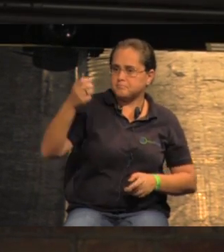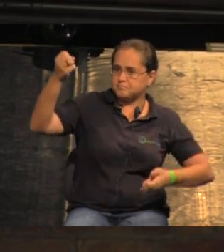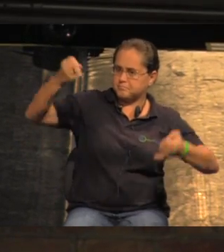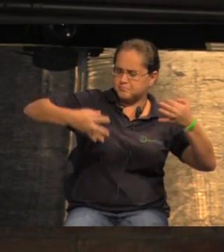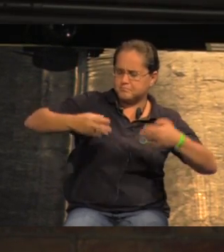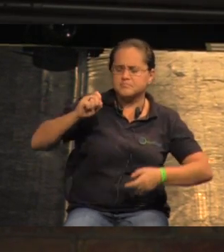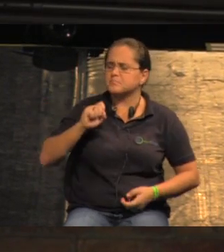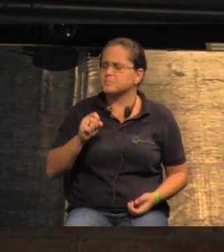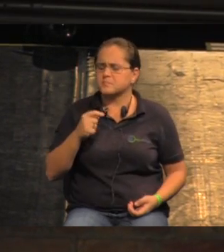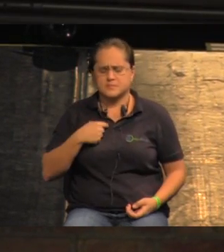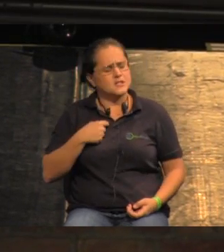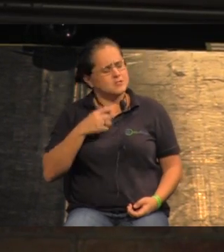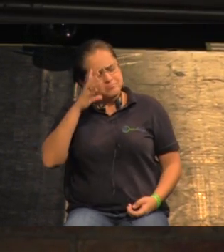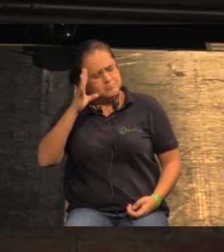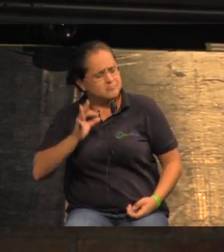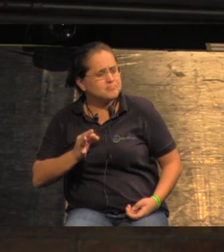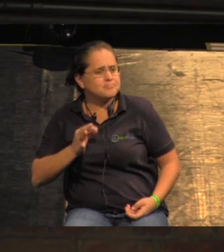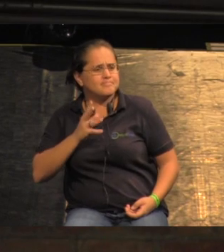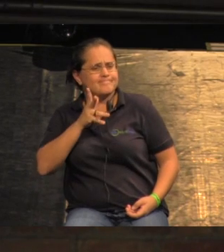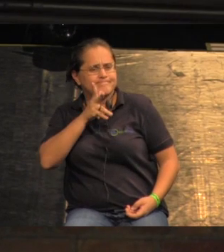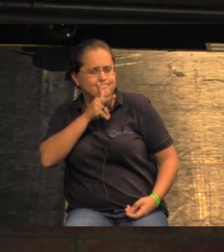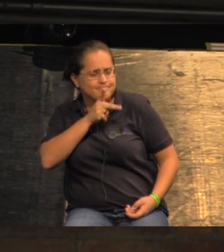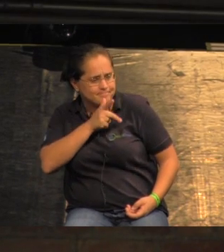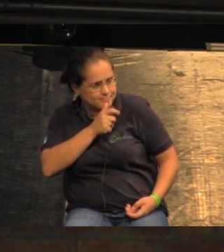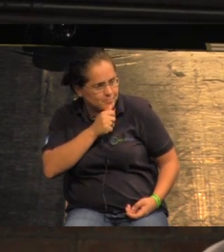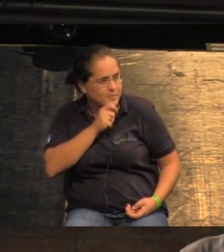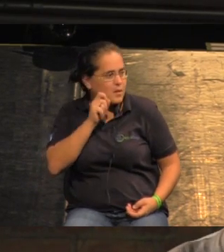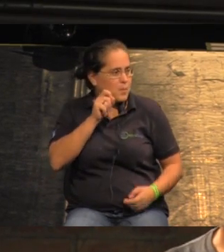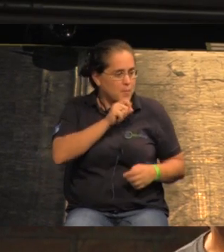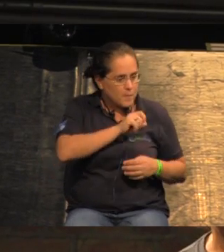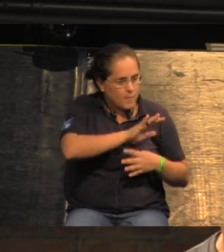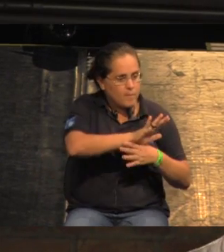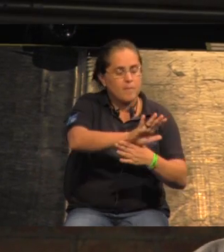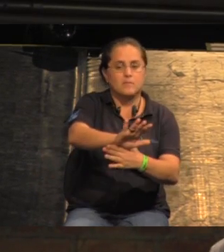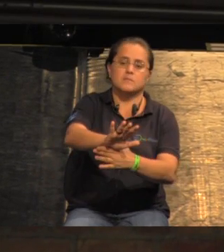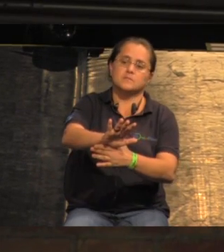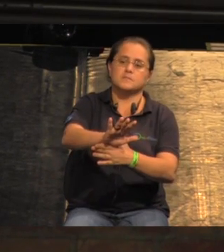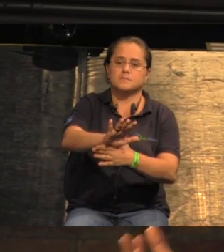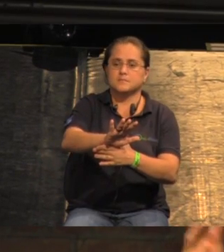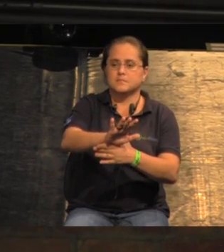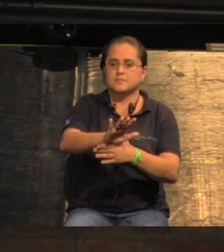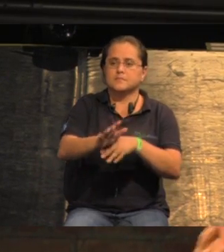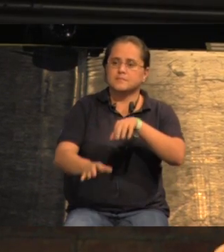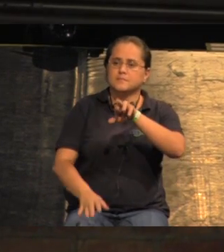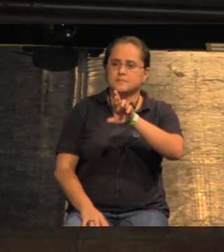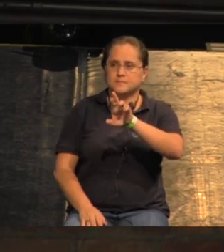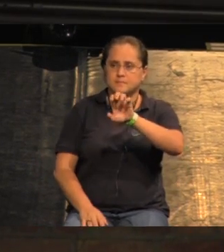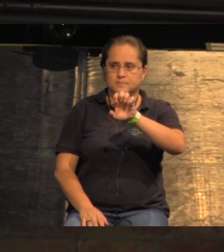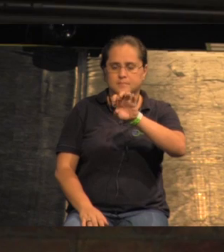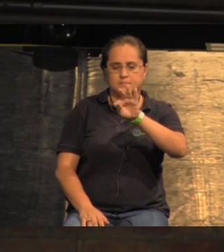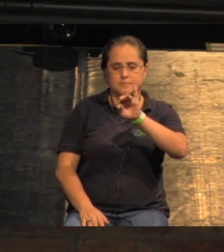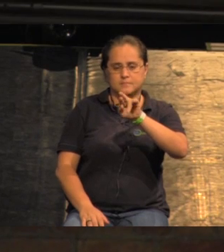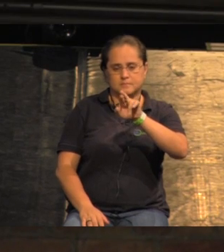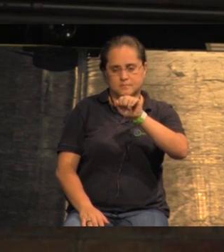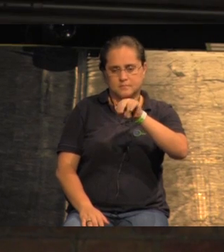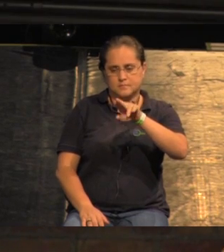demorei muito para entender o que significava isso, mas ela ajudava a acomodar retirantes, imigrantes que vinham para São